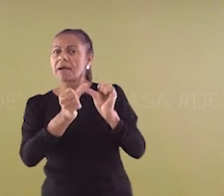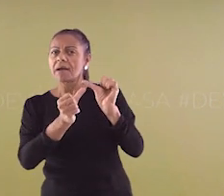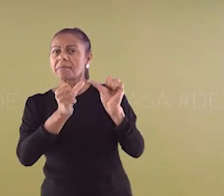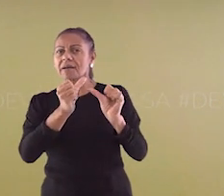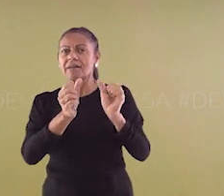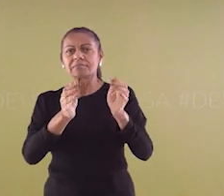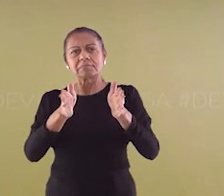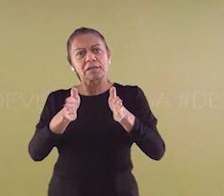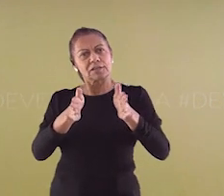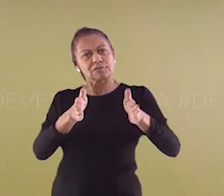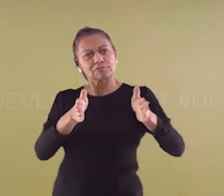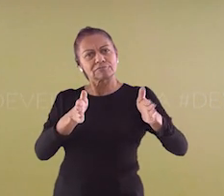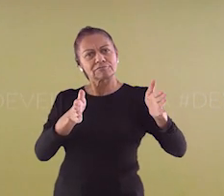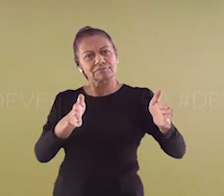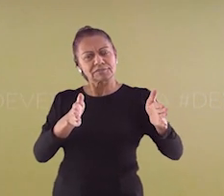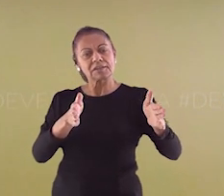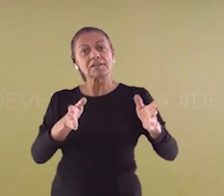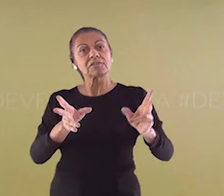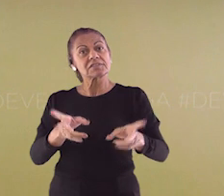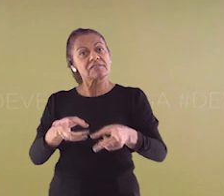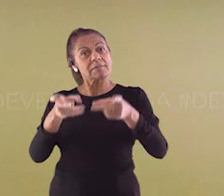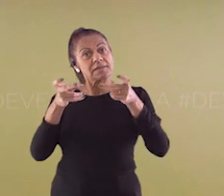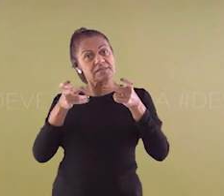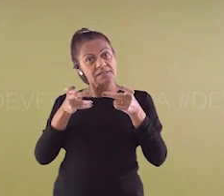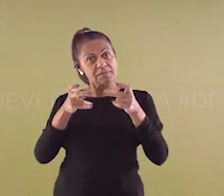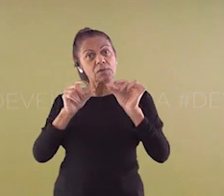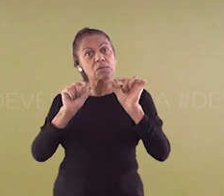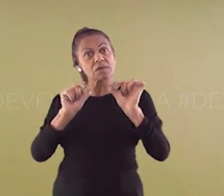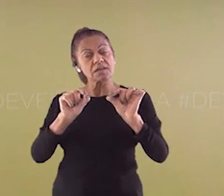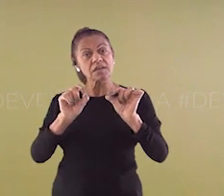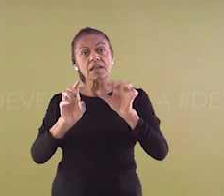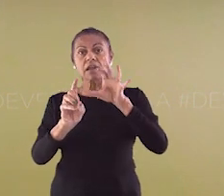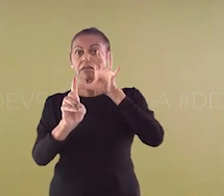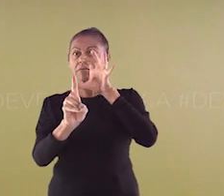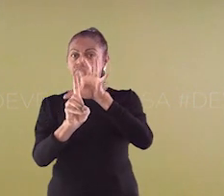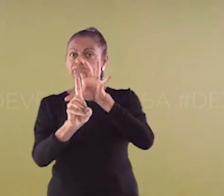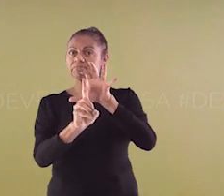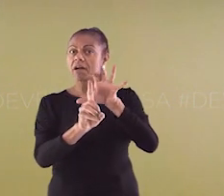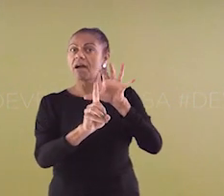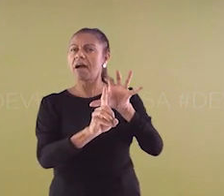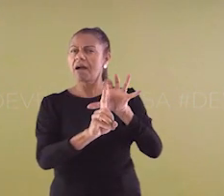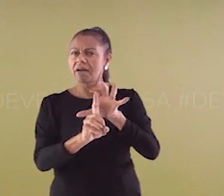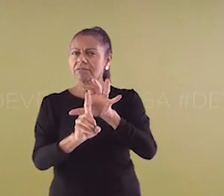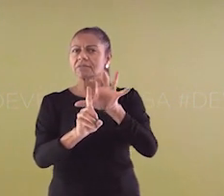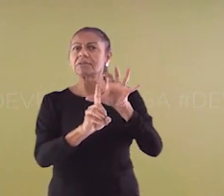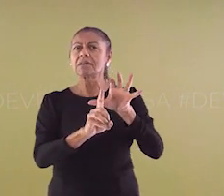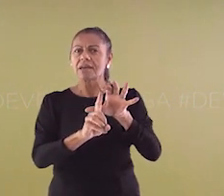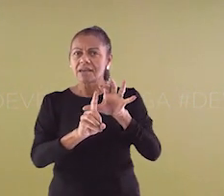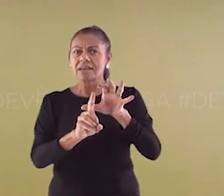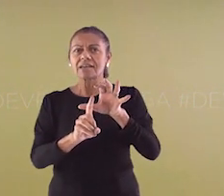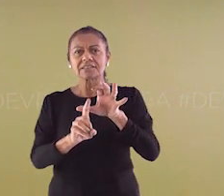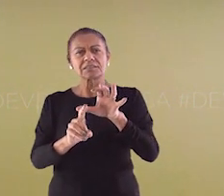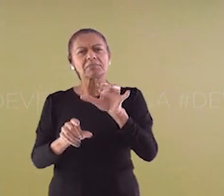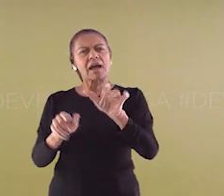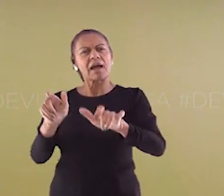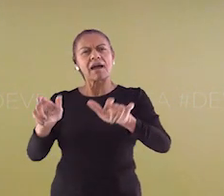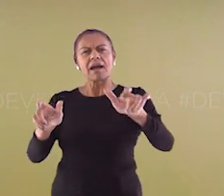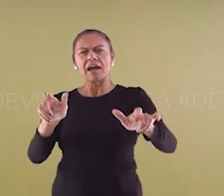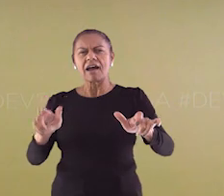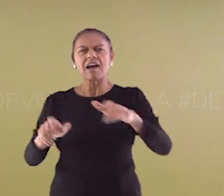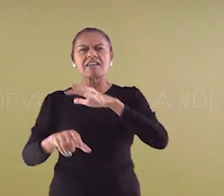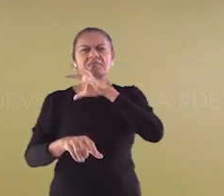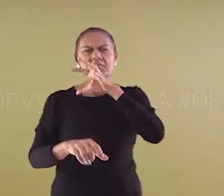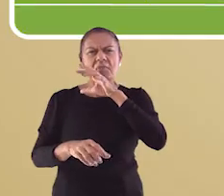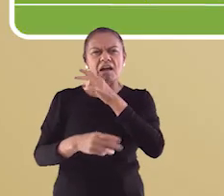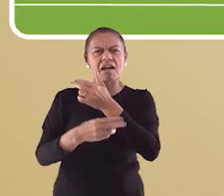nesta aula que as estações têm forte influência sobre os seres vivos. Então, vamos lá para mais uma aula para live